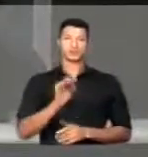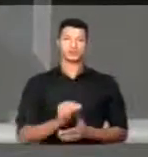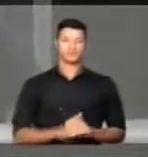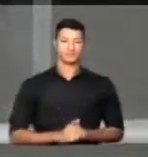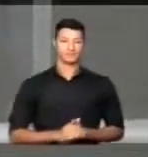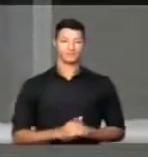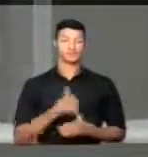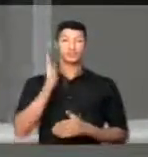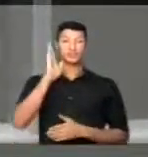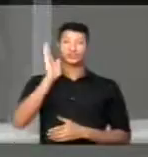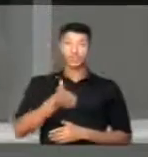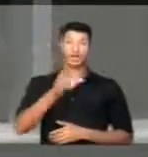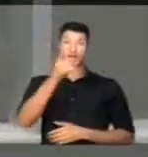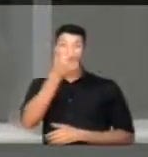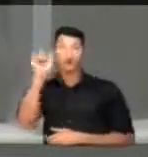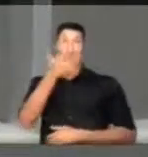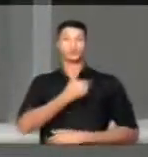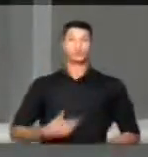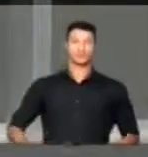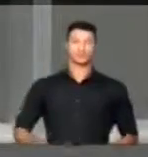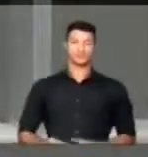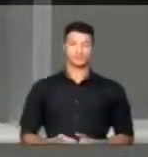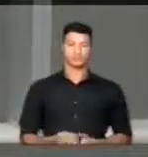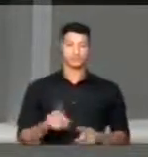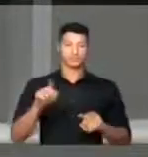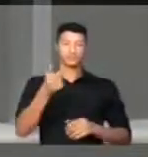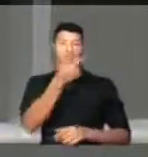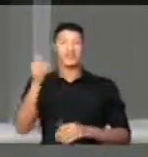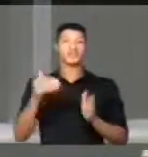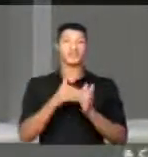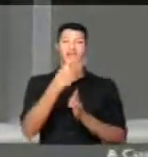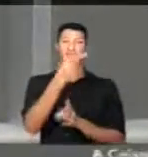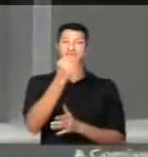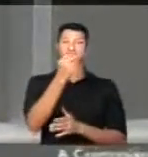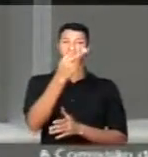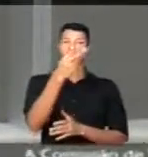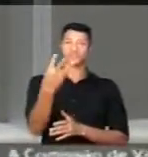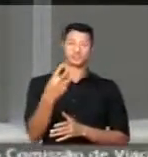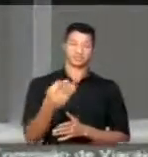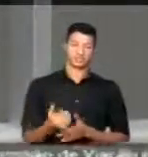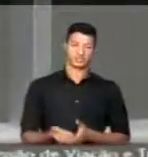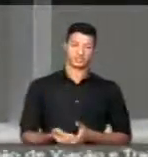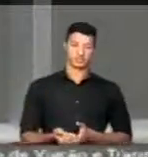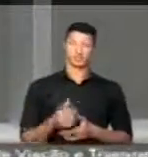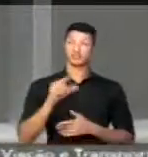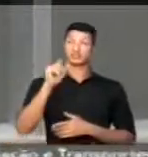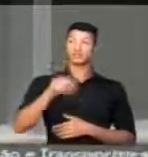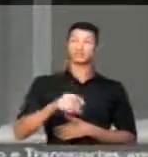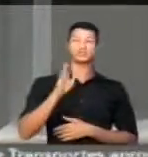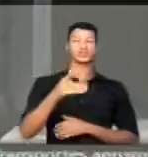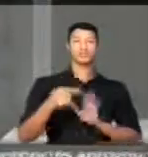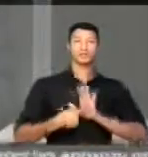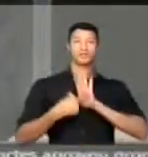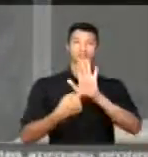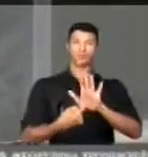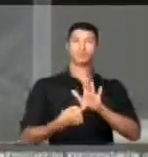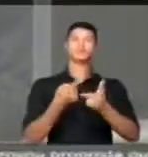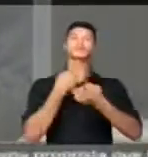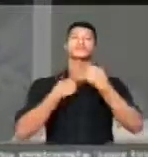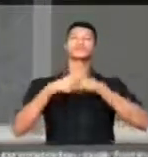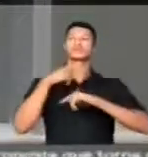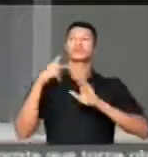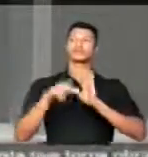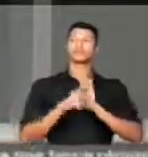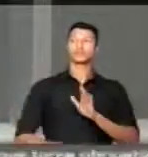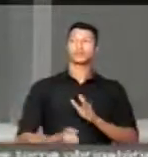E já é para outros governos, ou seja, até 2023. Isso aqui já mostra o desejo